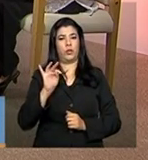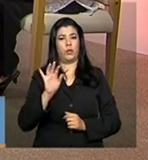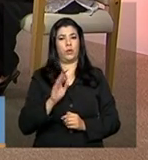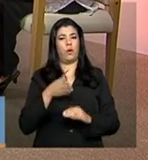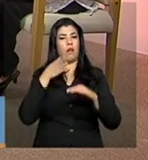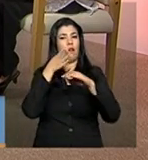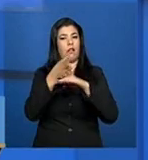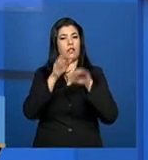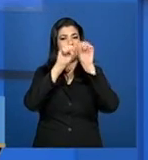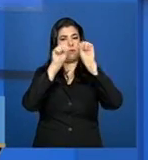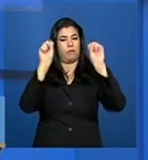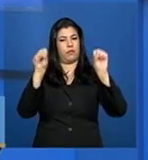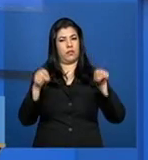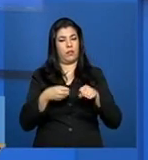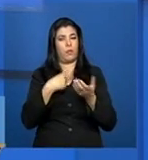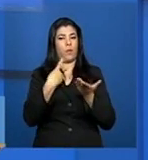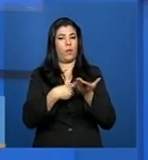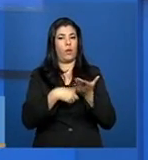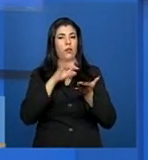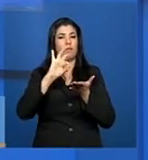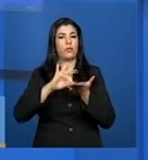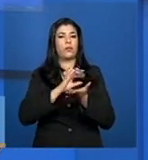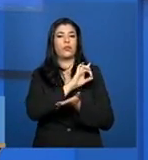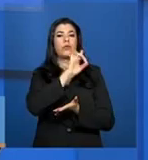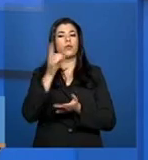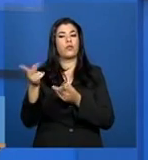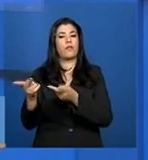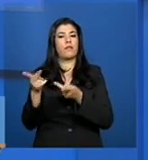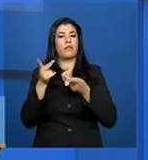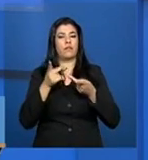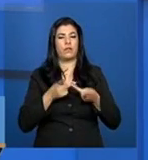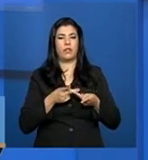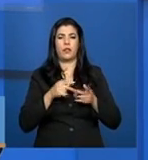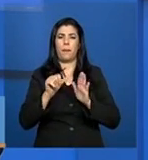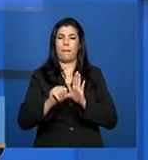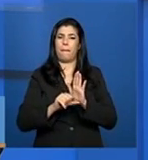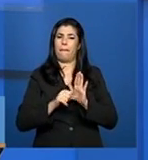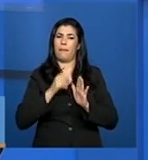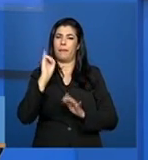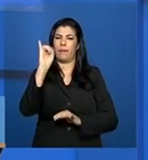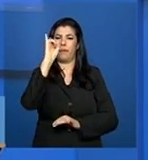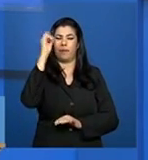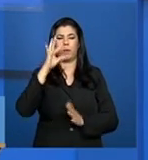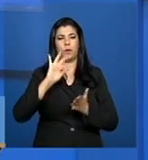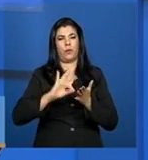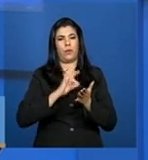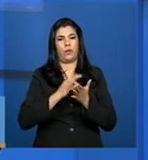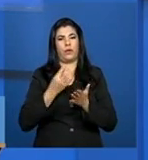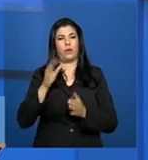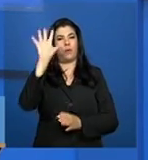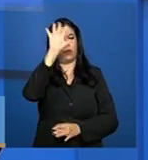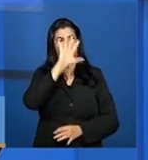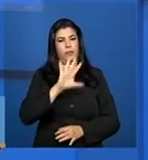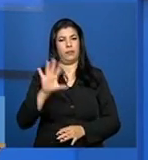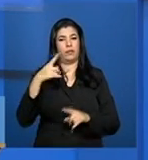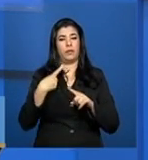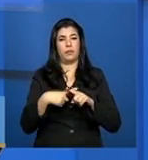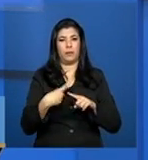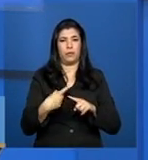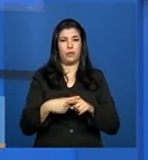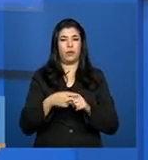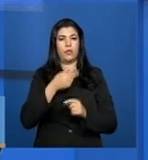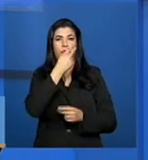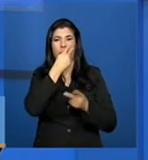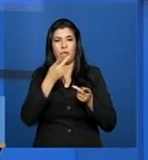o agendamento da visita. Esse passo é extremamente importante para iniciar o preenchimento do Cadastro Nacional, porque é através da